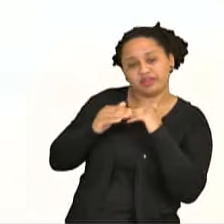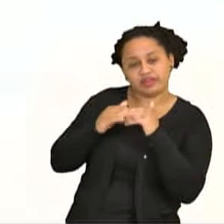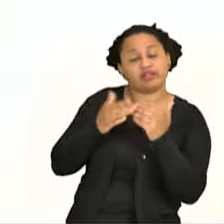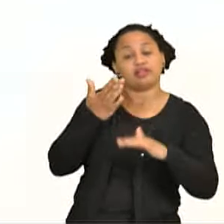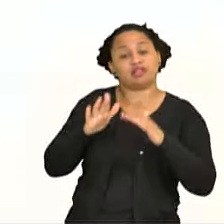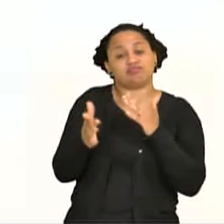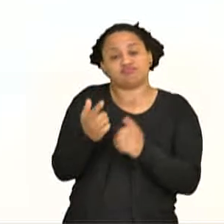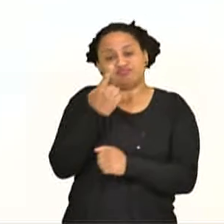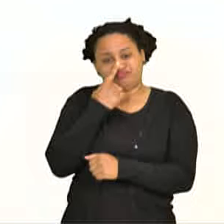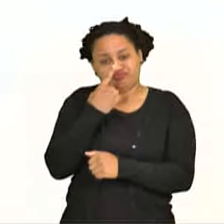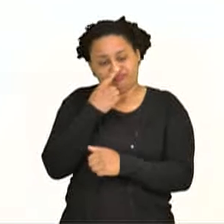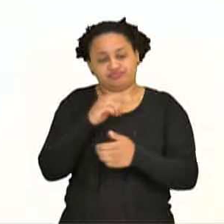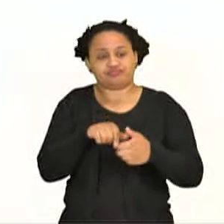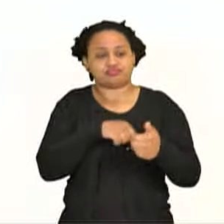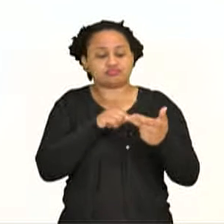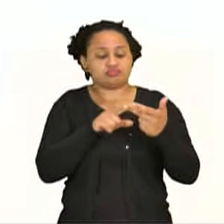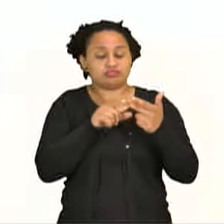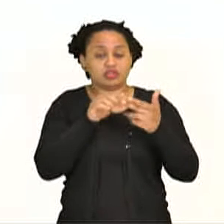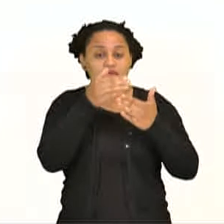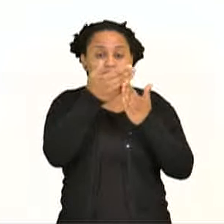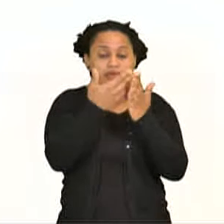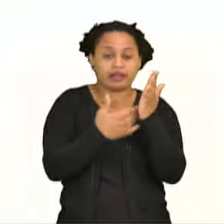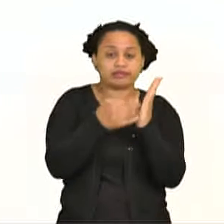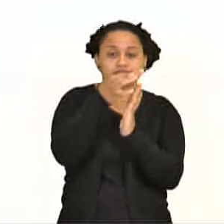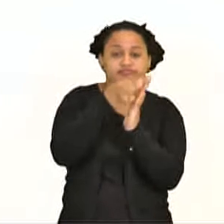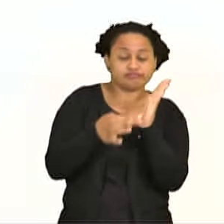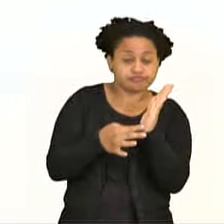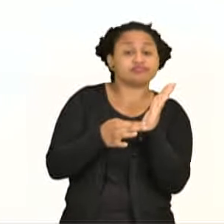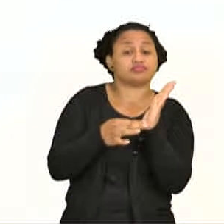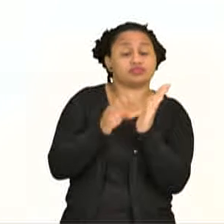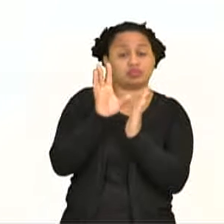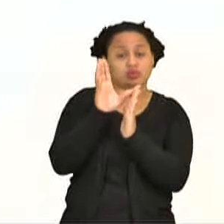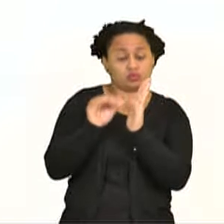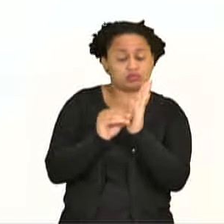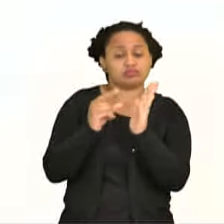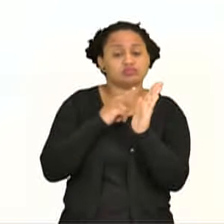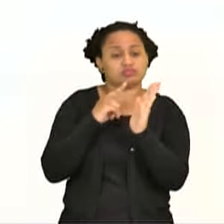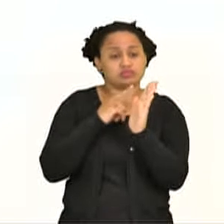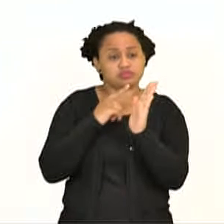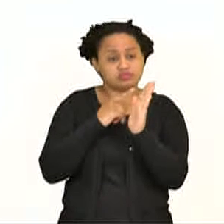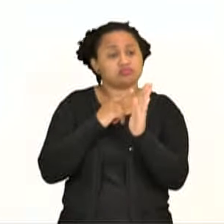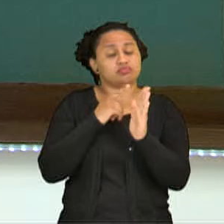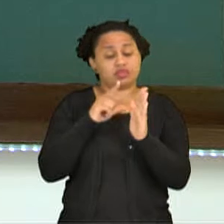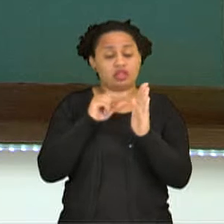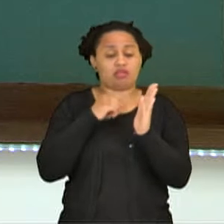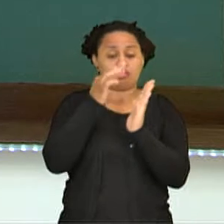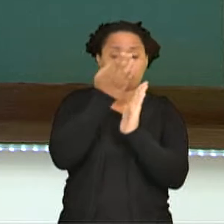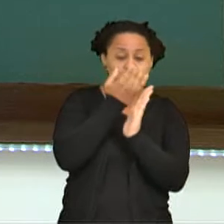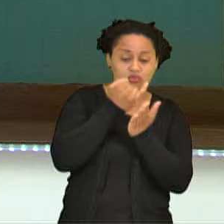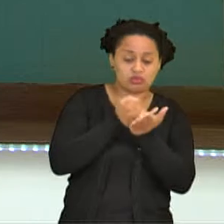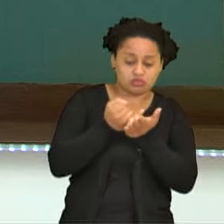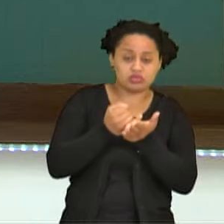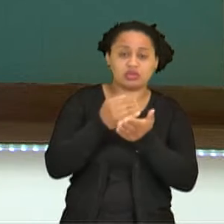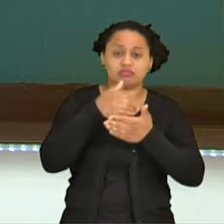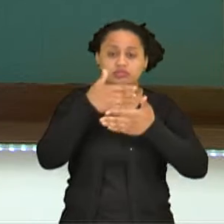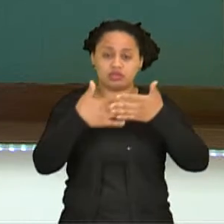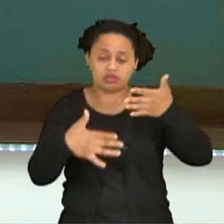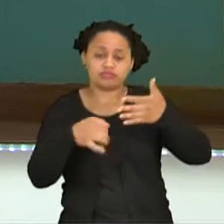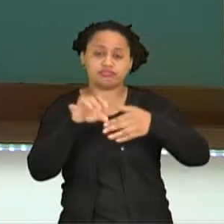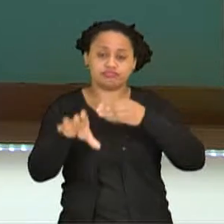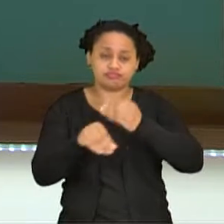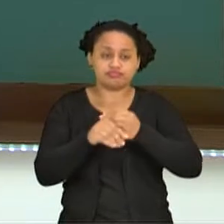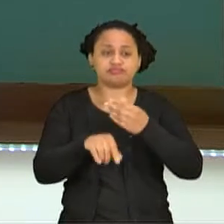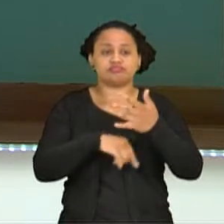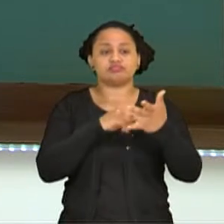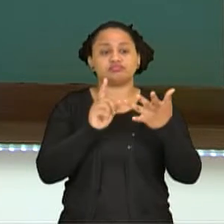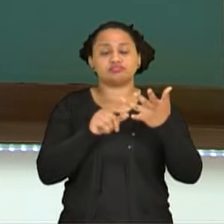O corpo do texto, que é o conteúdo da carta, conta com introdução, desenvolvimento e conclusão. Logo após eu tenho a despedida,